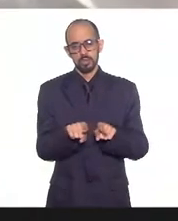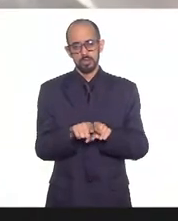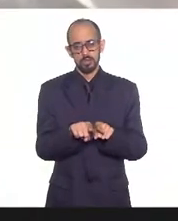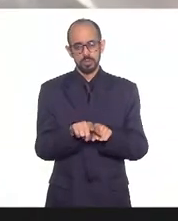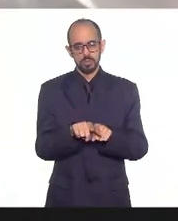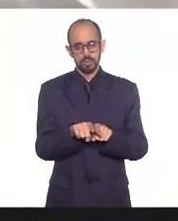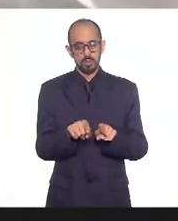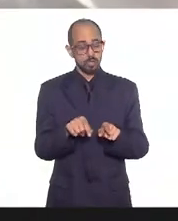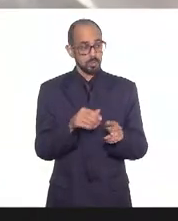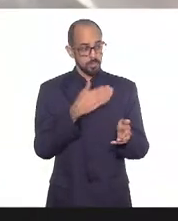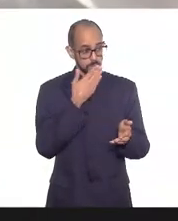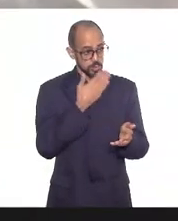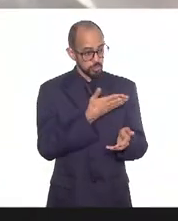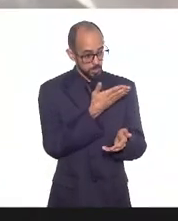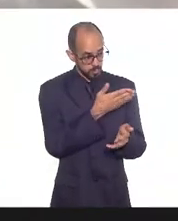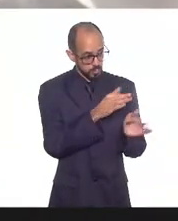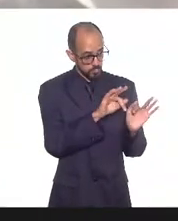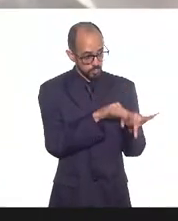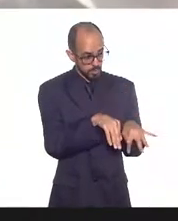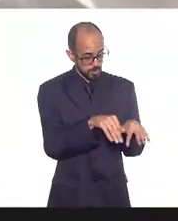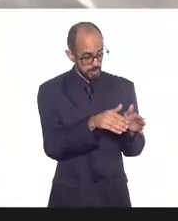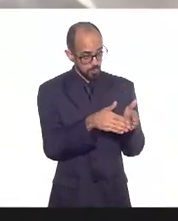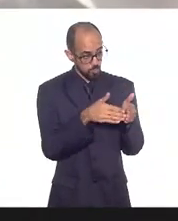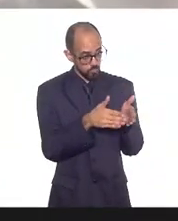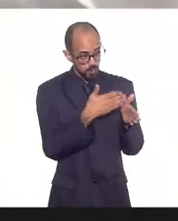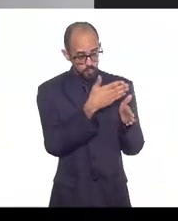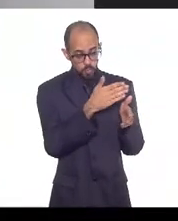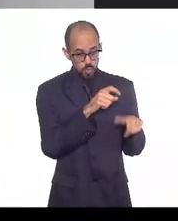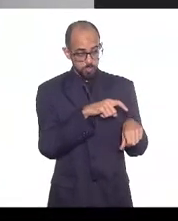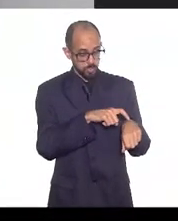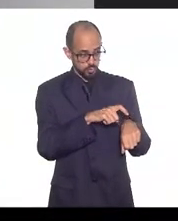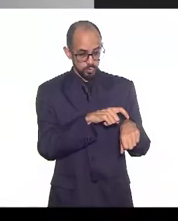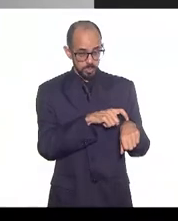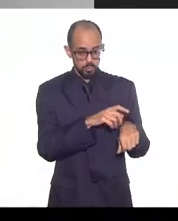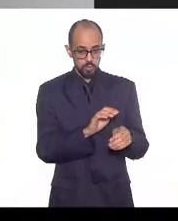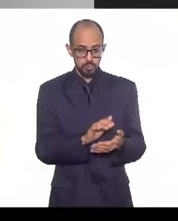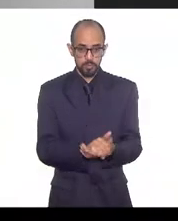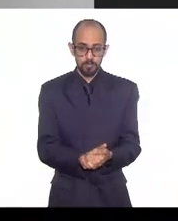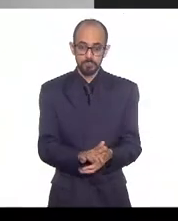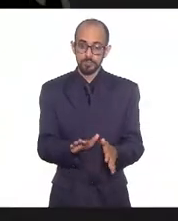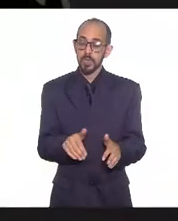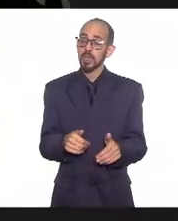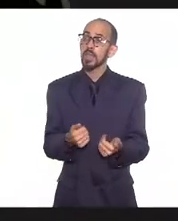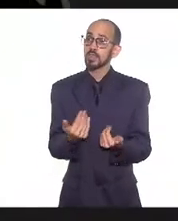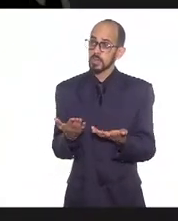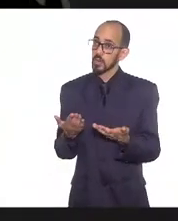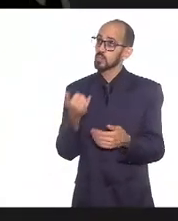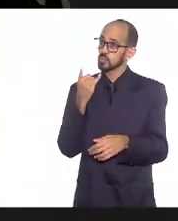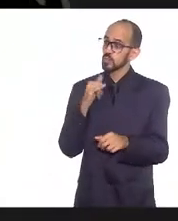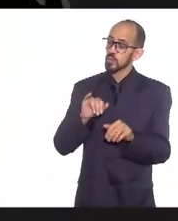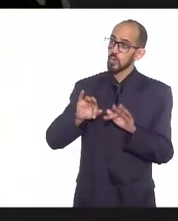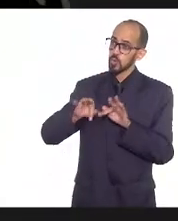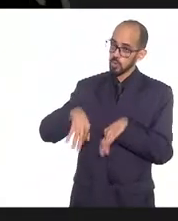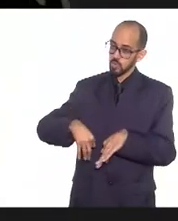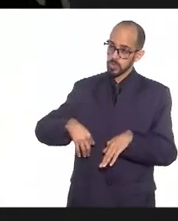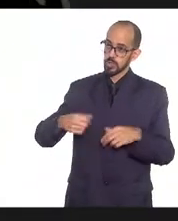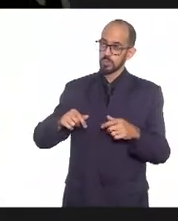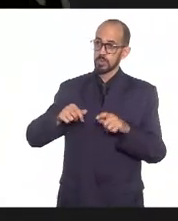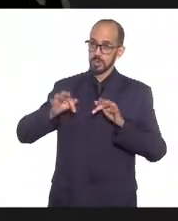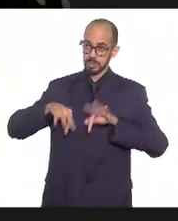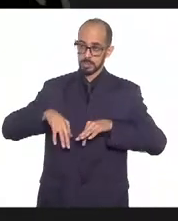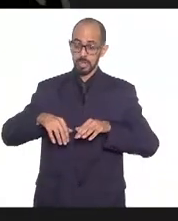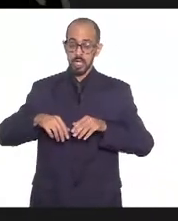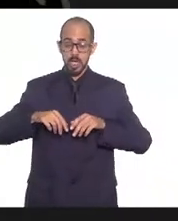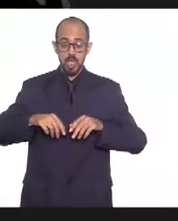Sérgio, vou pedir para você concluir por gentileza. Sim, sim. Estão concluindo. Para fechar, ainda dentro dessa questão